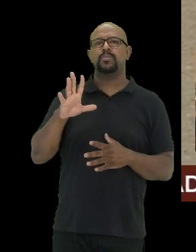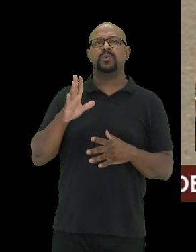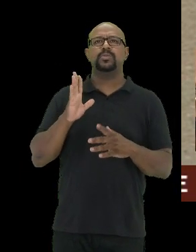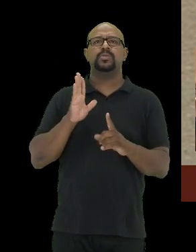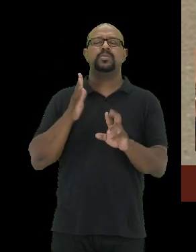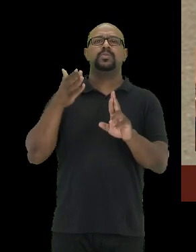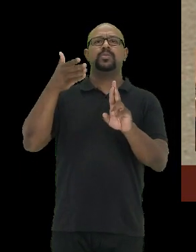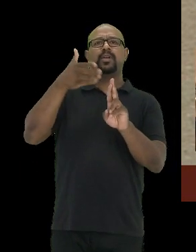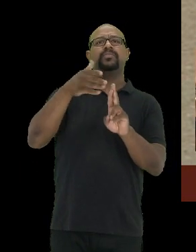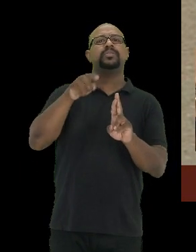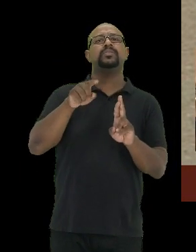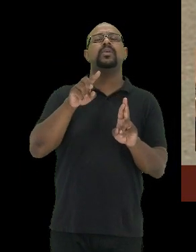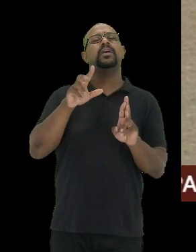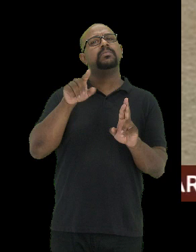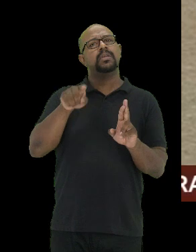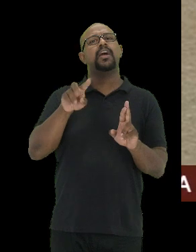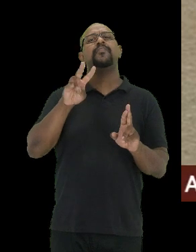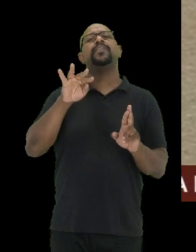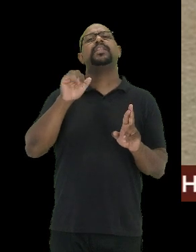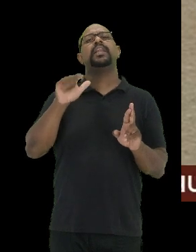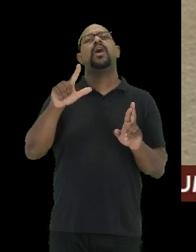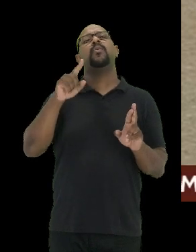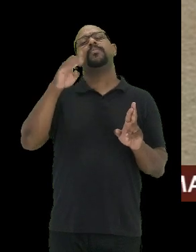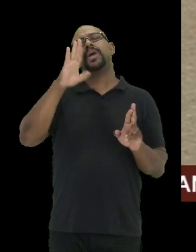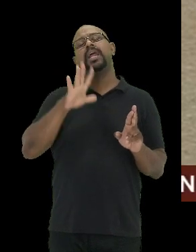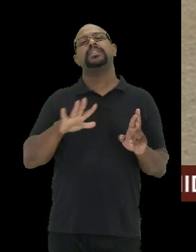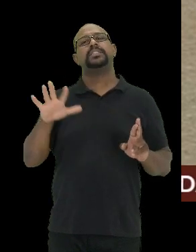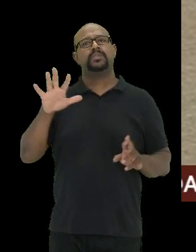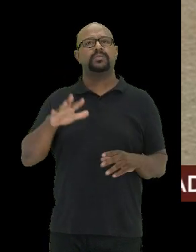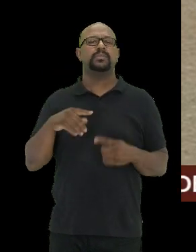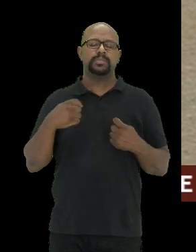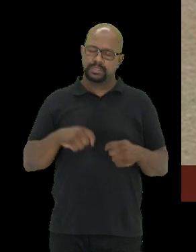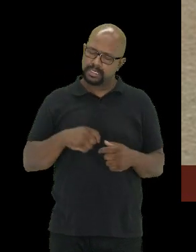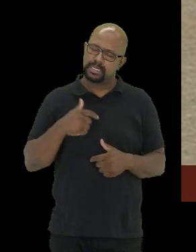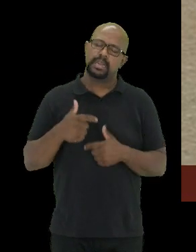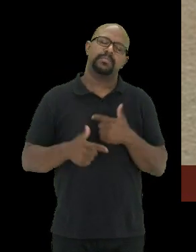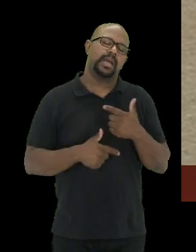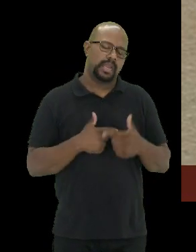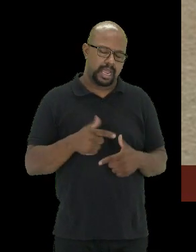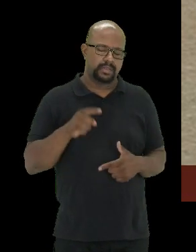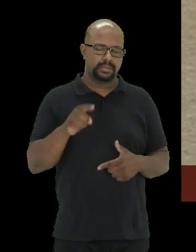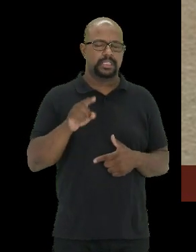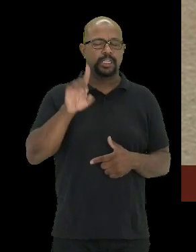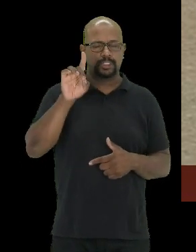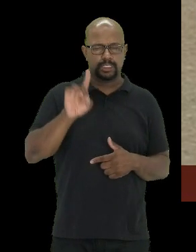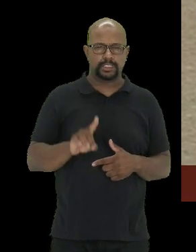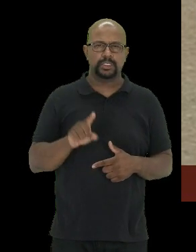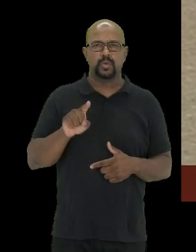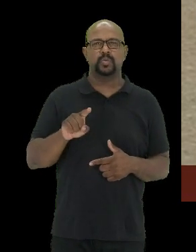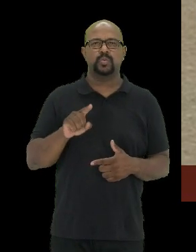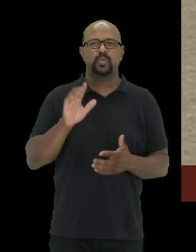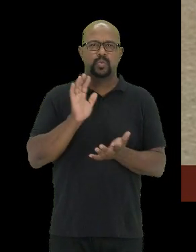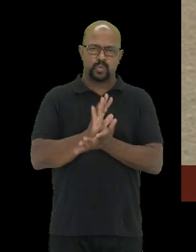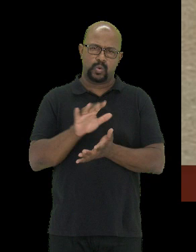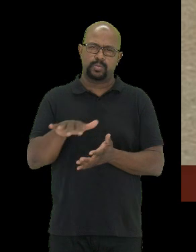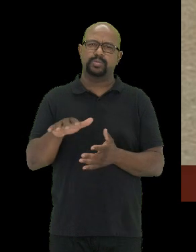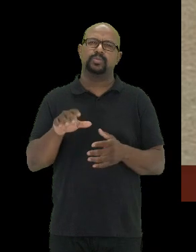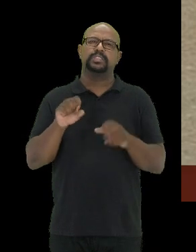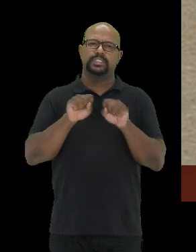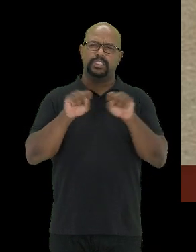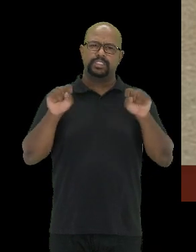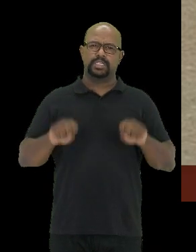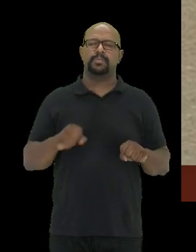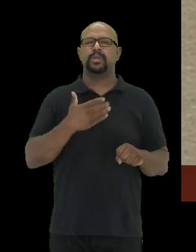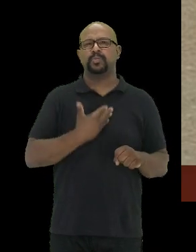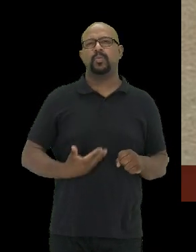mire-se no exemplo do Vital Brasil. Então, a gente tem que trabalhar na direção do estabelecimento de sistemas públicos